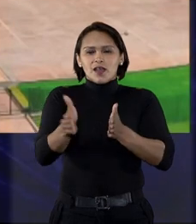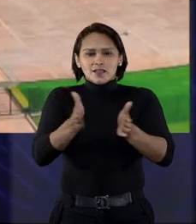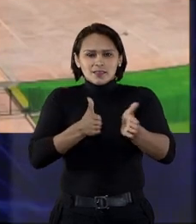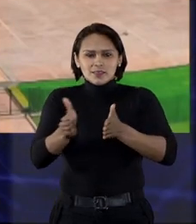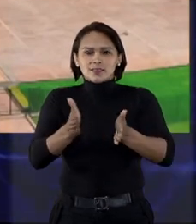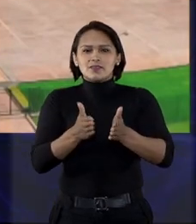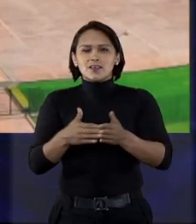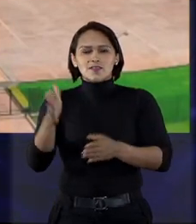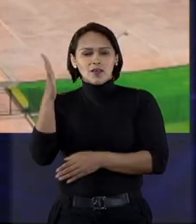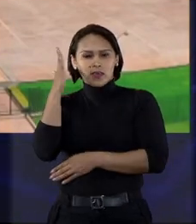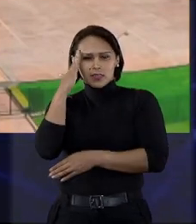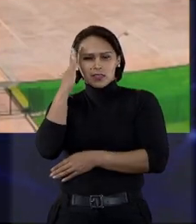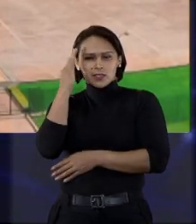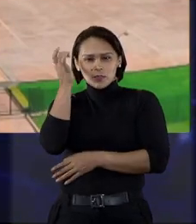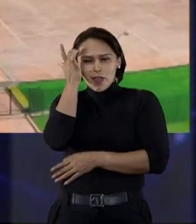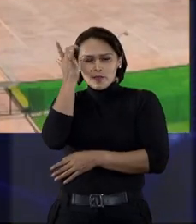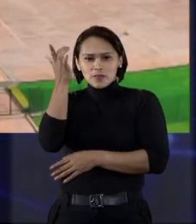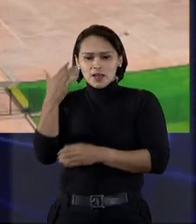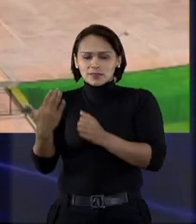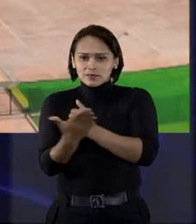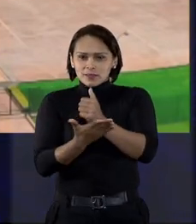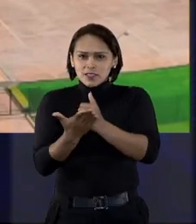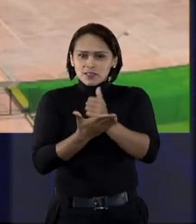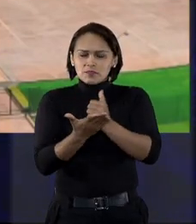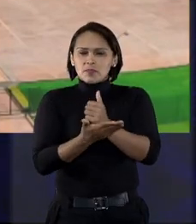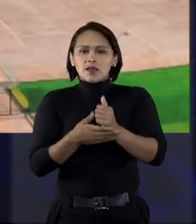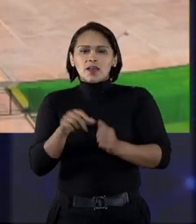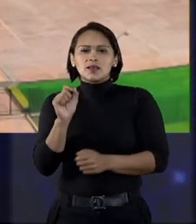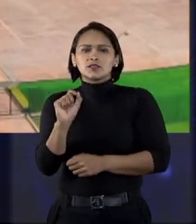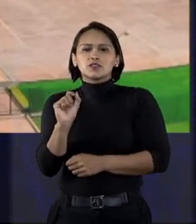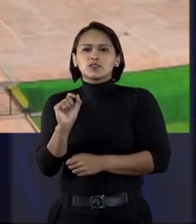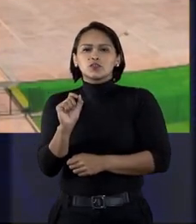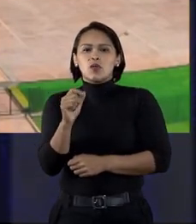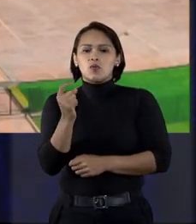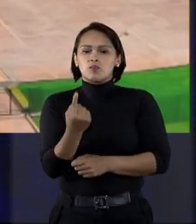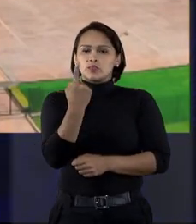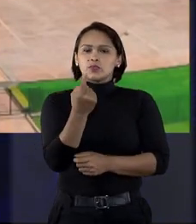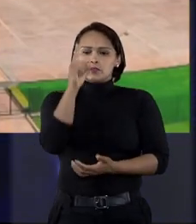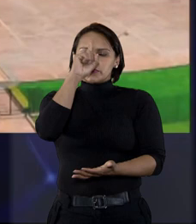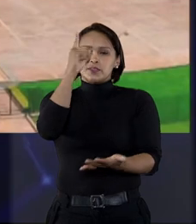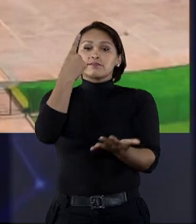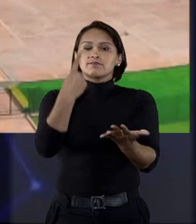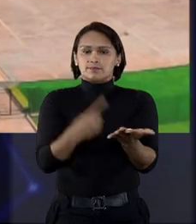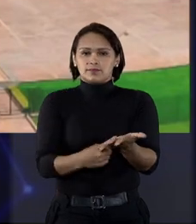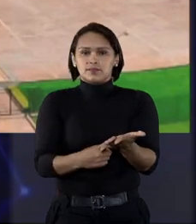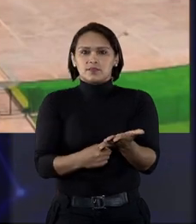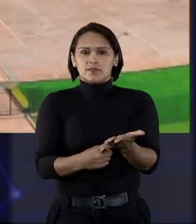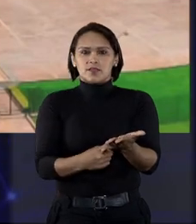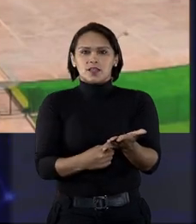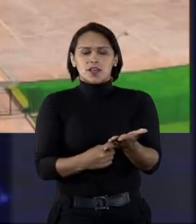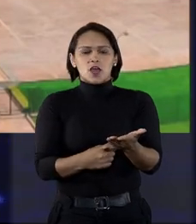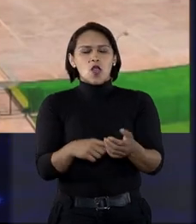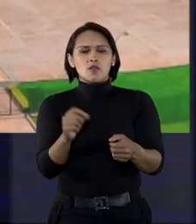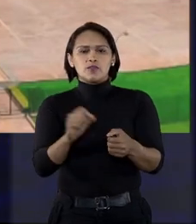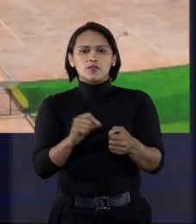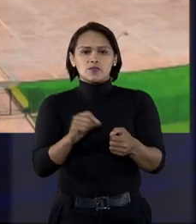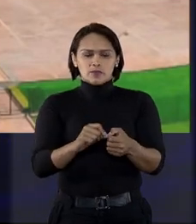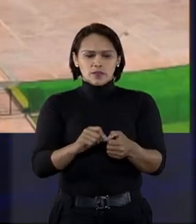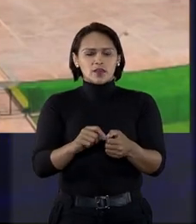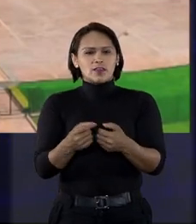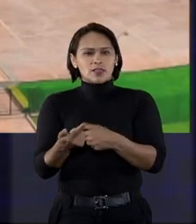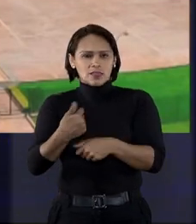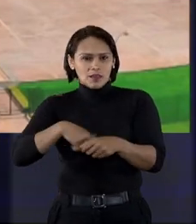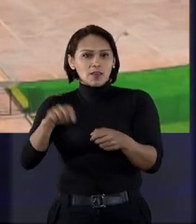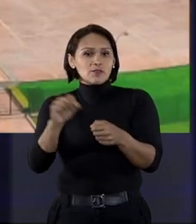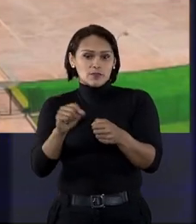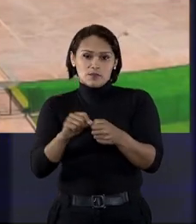acessível e compreensível, as bases pelas quais uma determinada decisão foi tomada